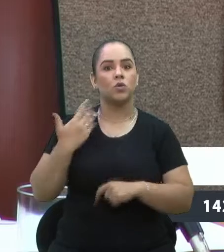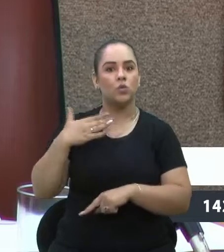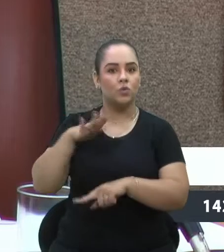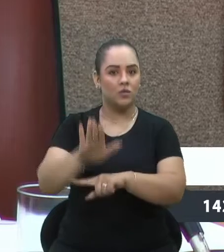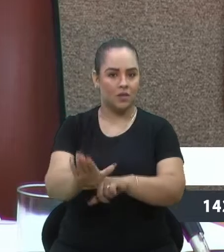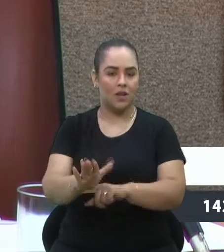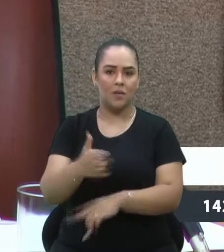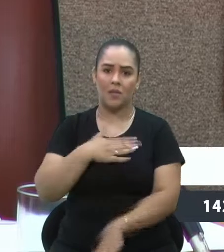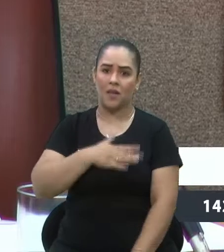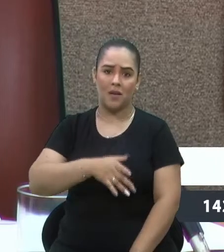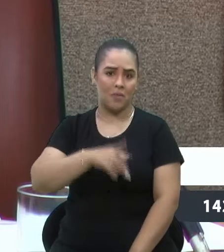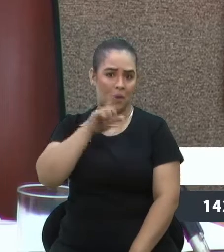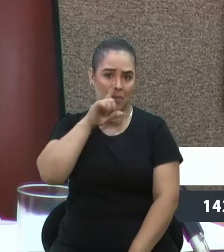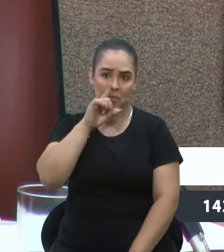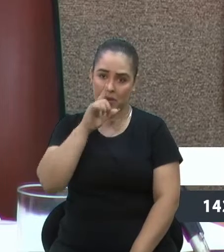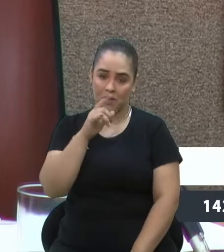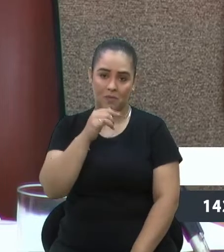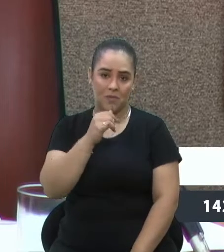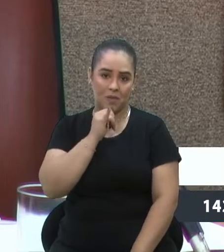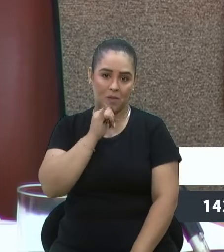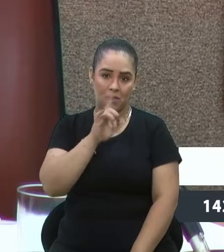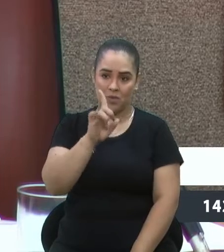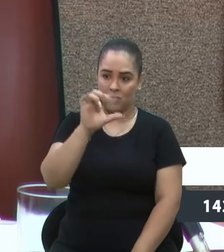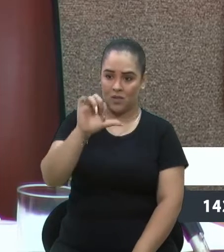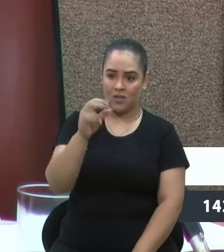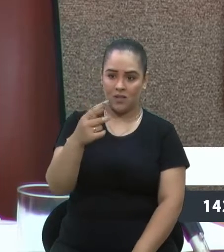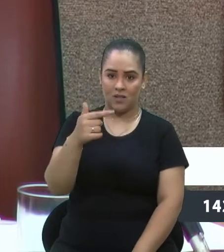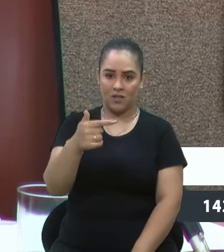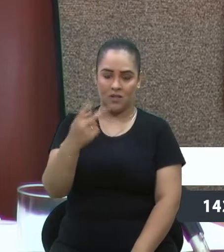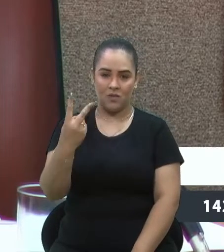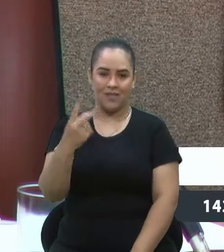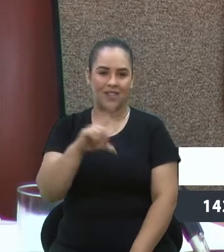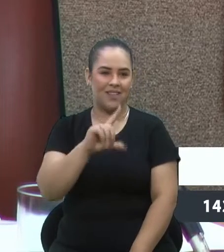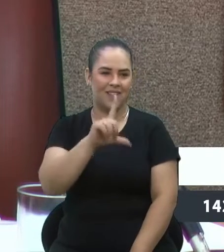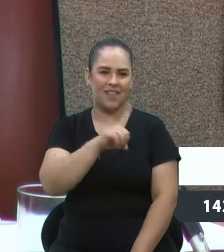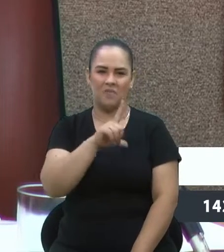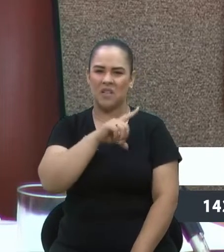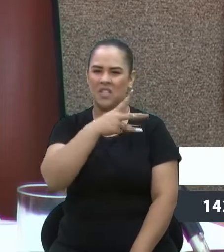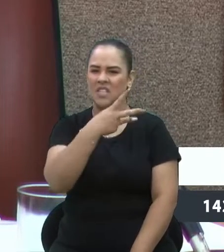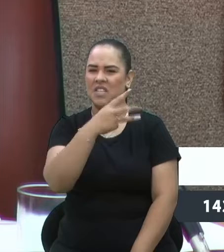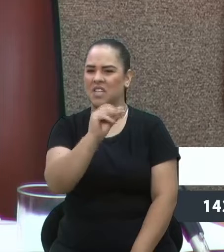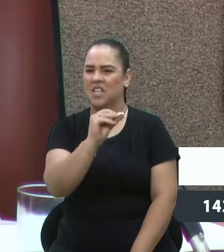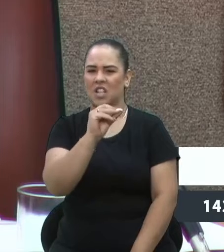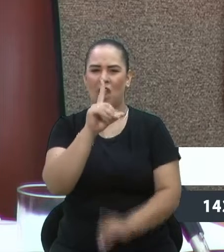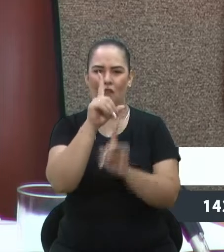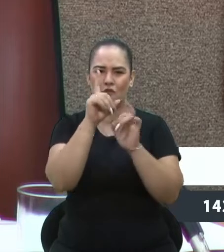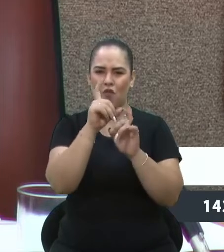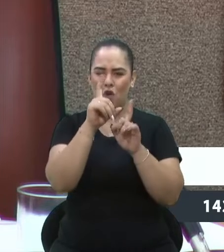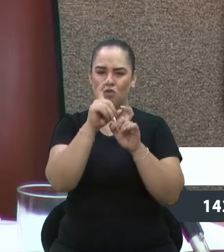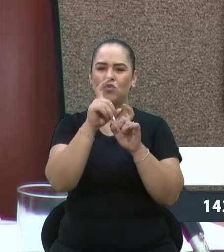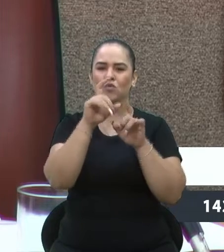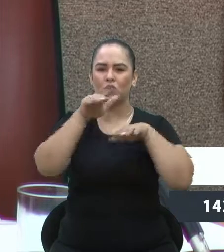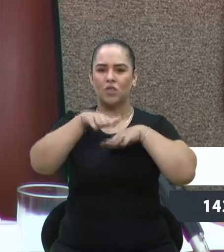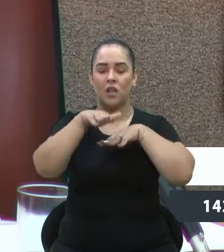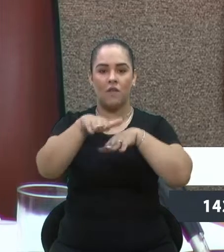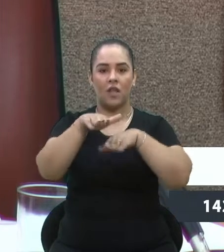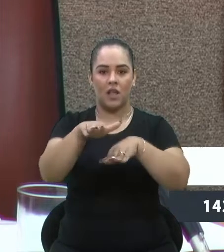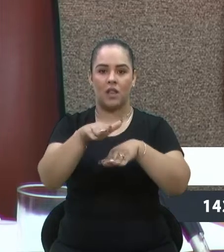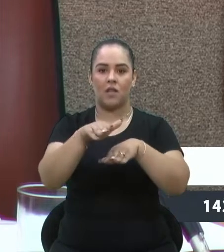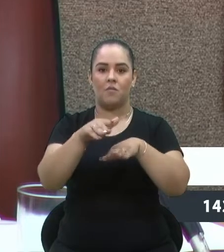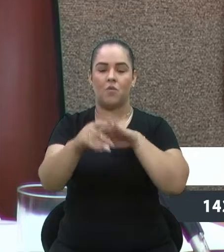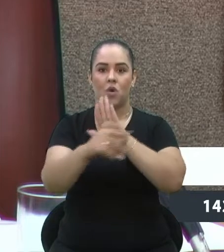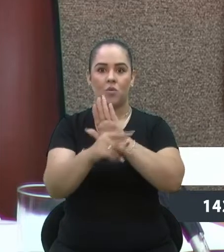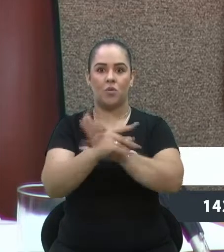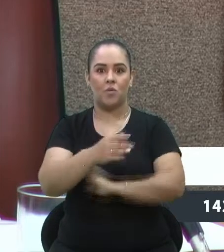A minha mãe mesmo, a senhora falando da Festa da Uva 72, minha mãe me mostrou umas 30 fotos do desfile de 72, fotos tiradas pelo meu